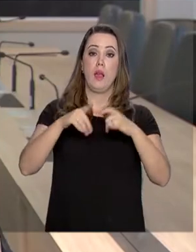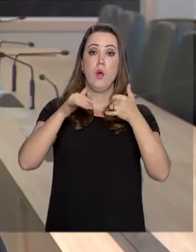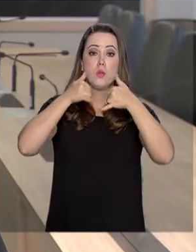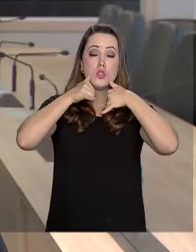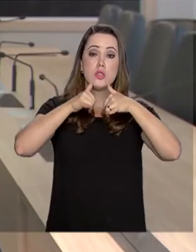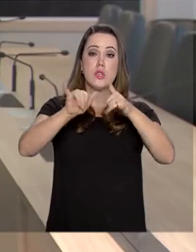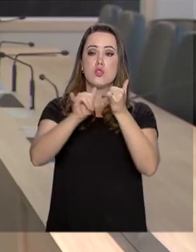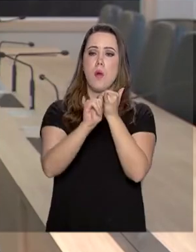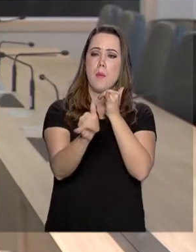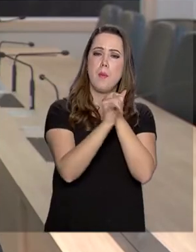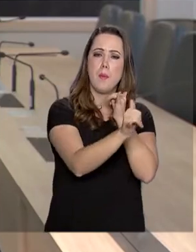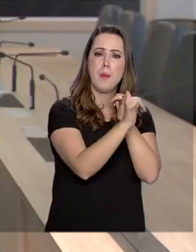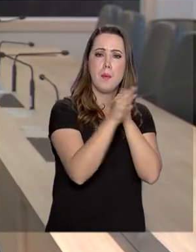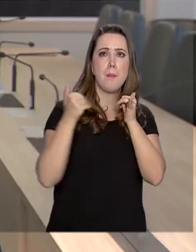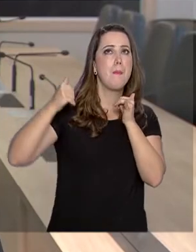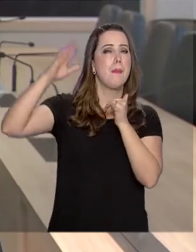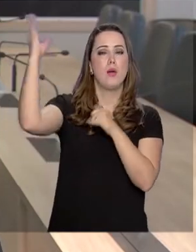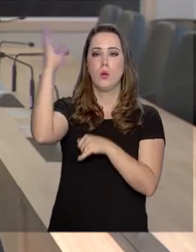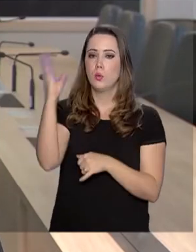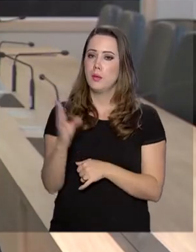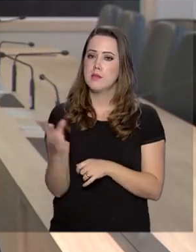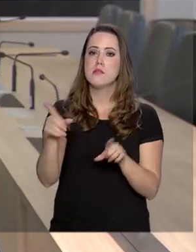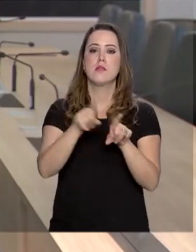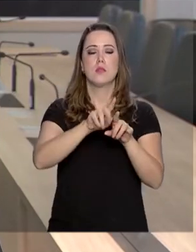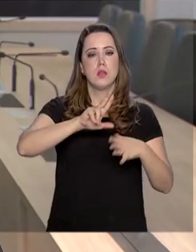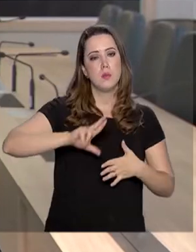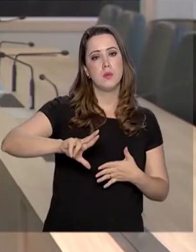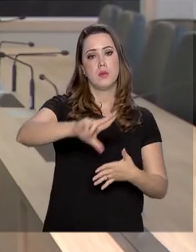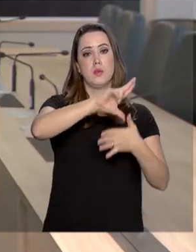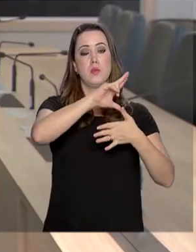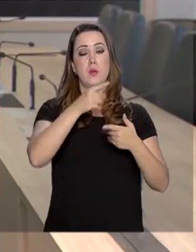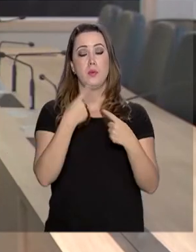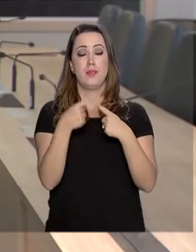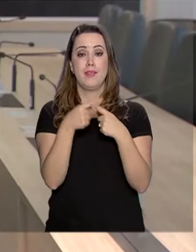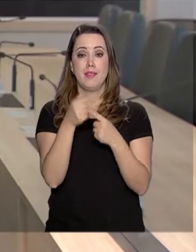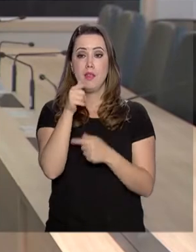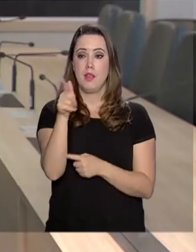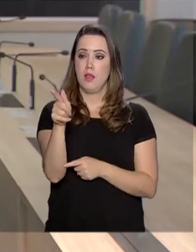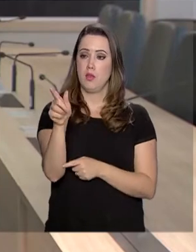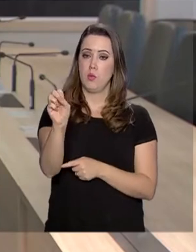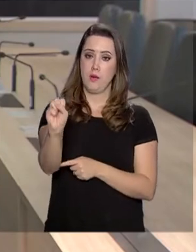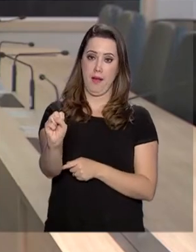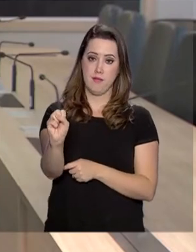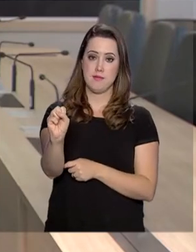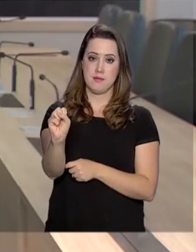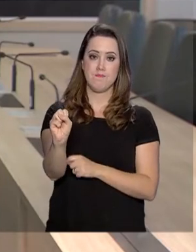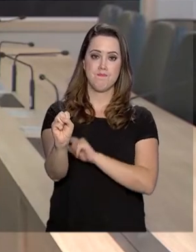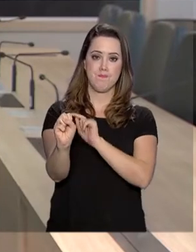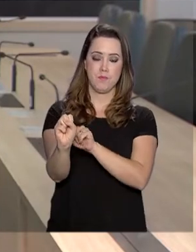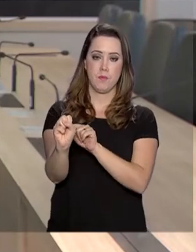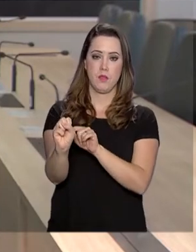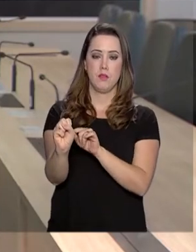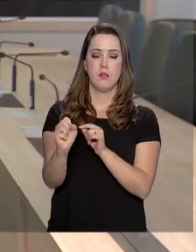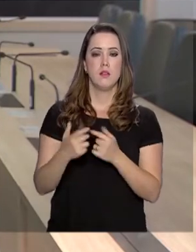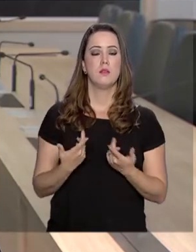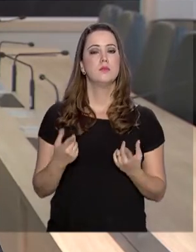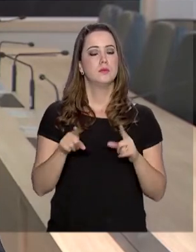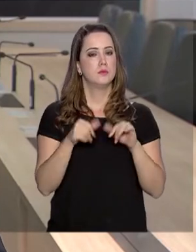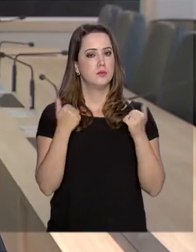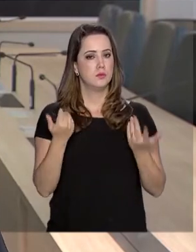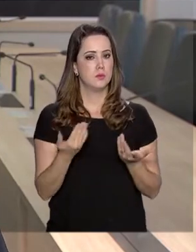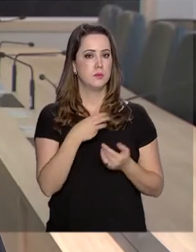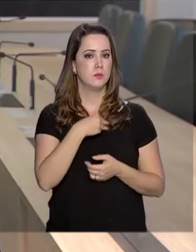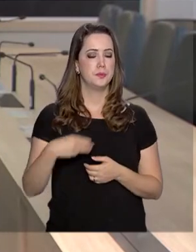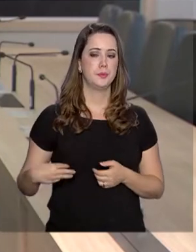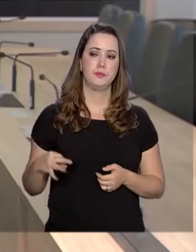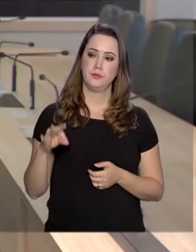país e da América Latina, exatamente nessa questão da movimentação do gás natural liquefeito. E falando sobre isso, o ministro Tarcísio Gomes